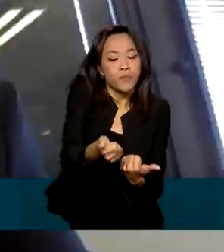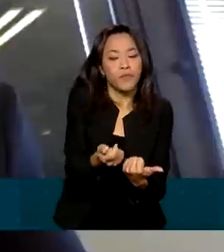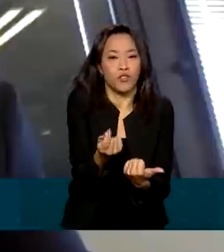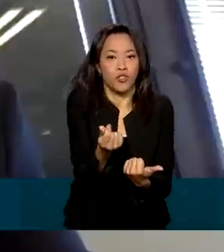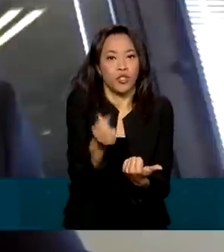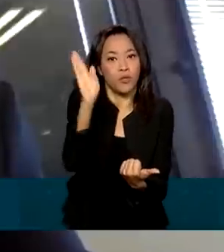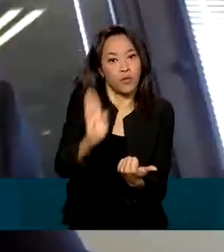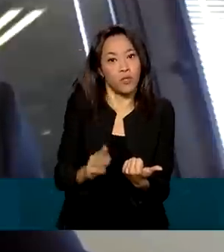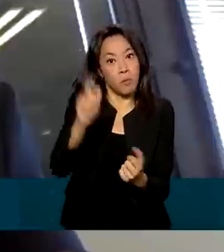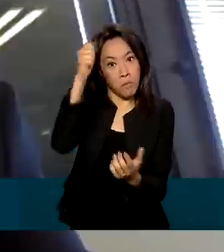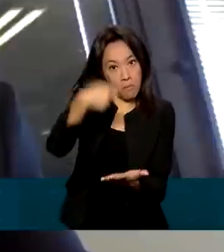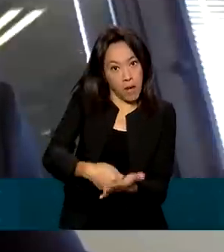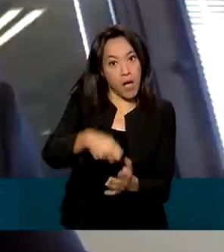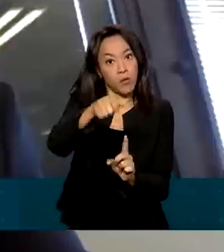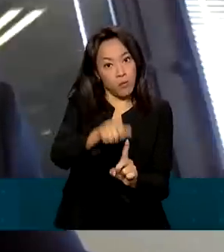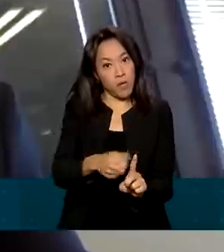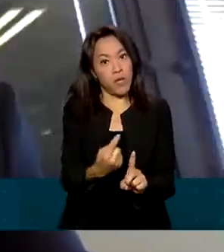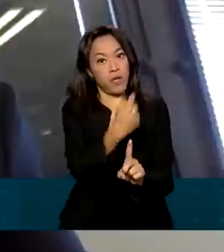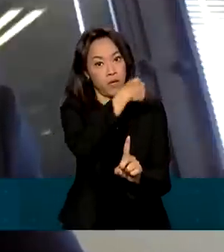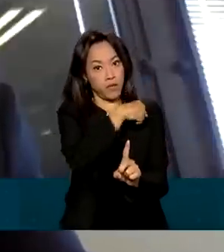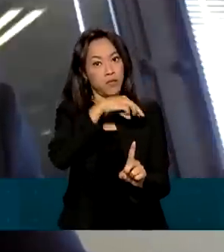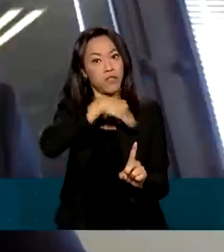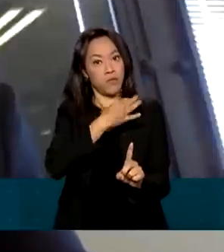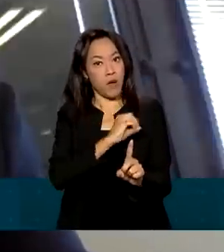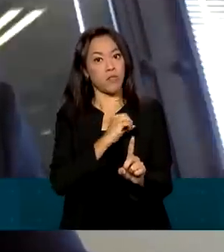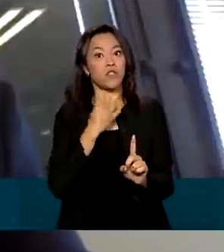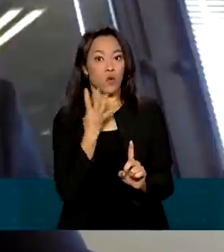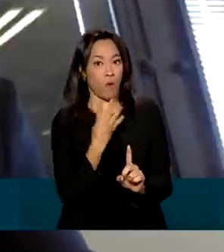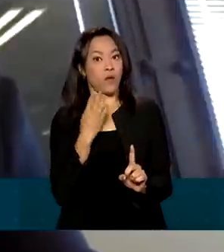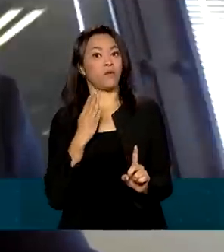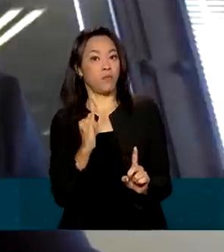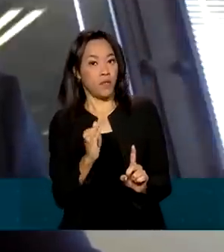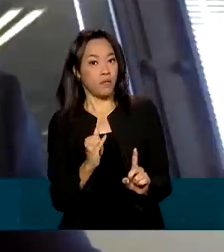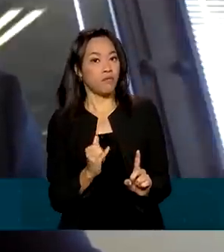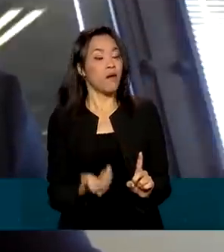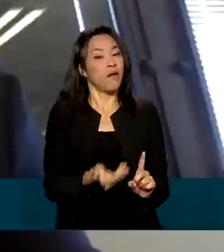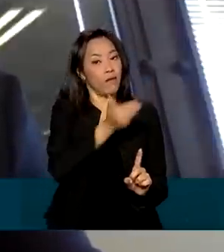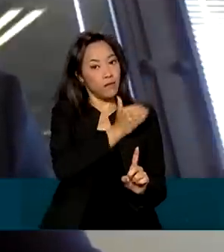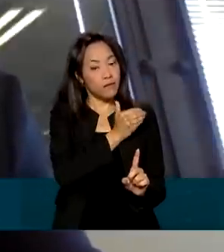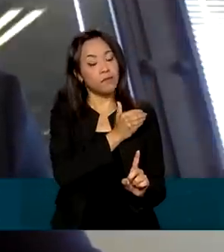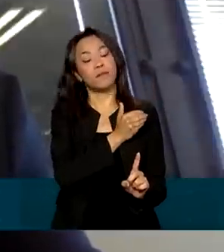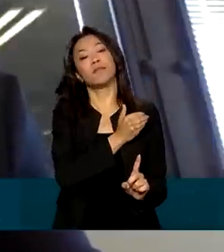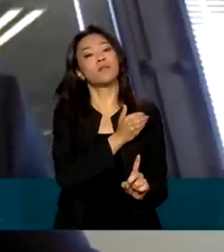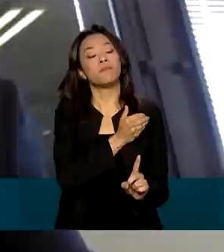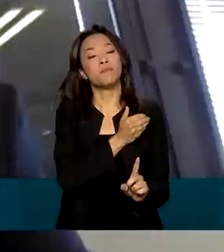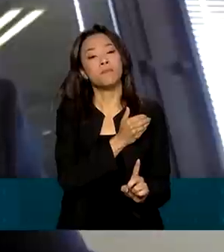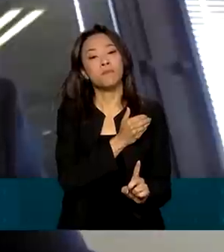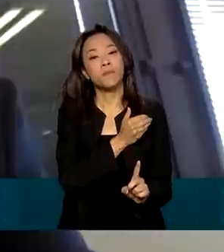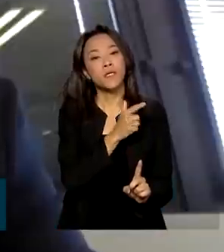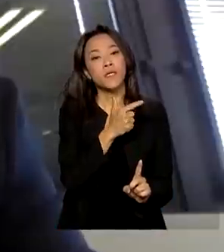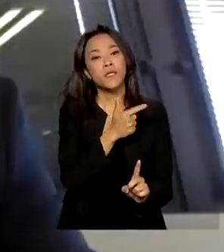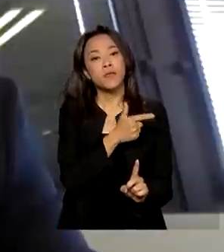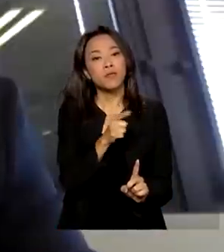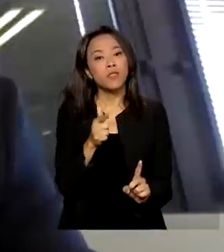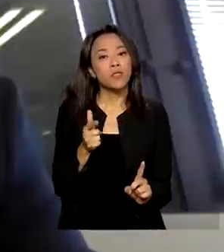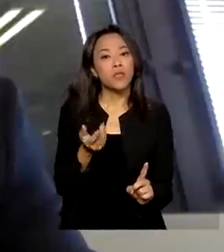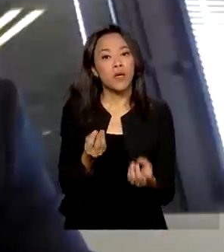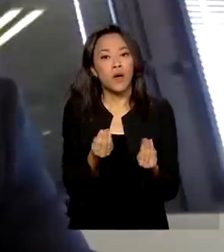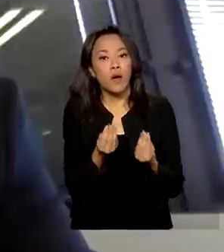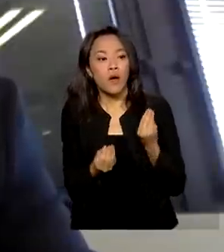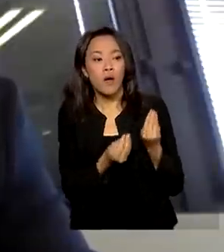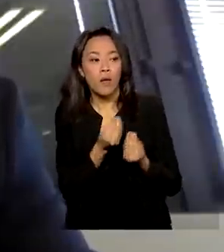pago agora em março, valor aproximadamente de 4 bilhões, que não tinha na base de comparação